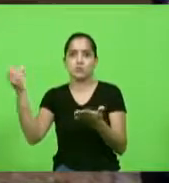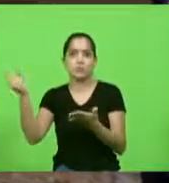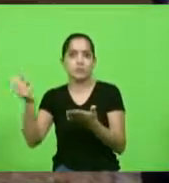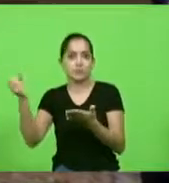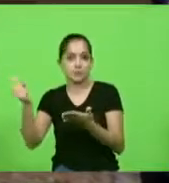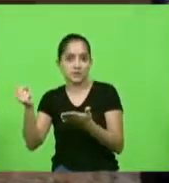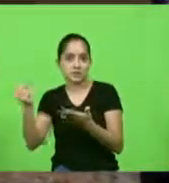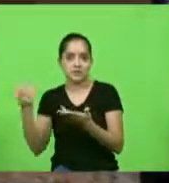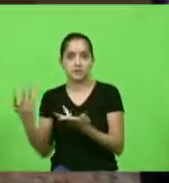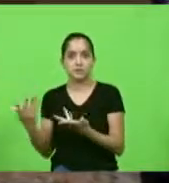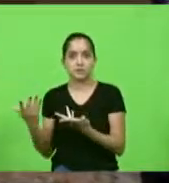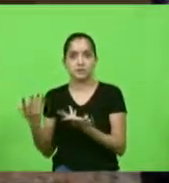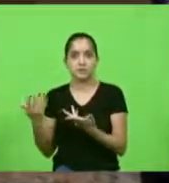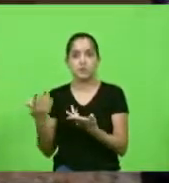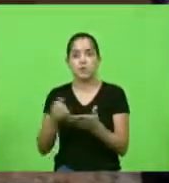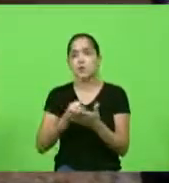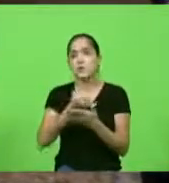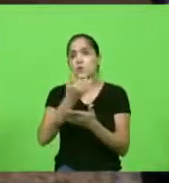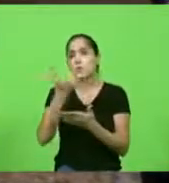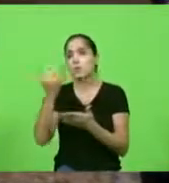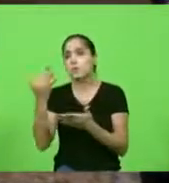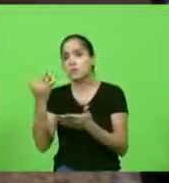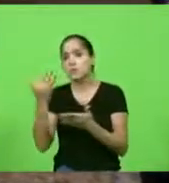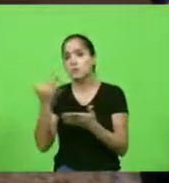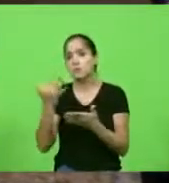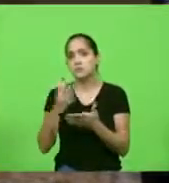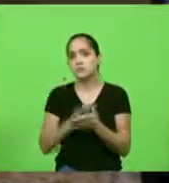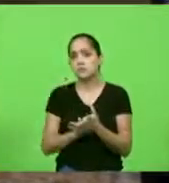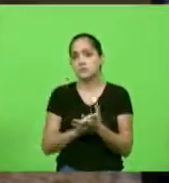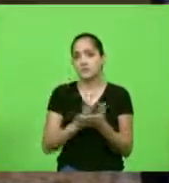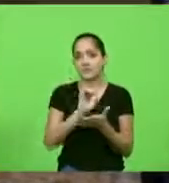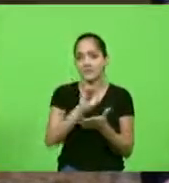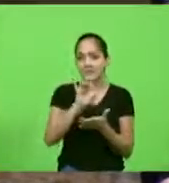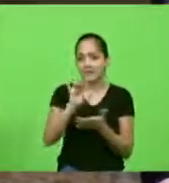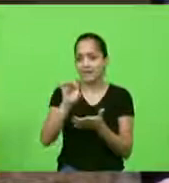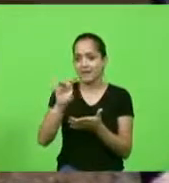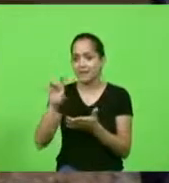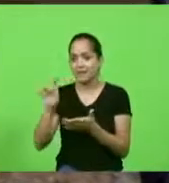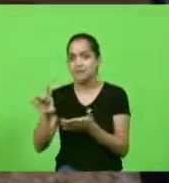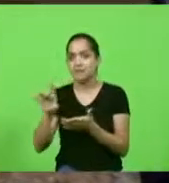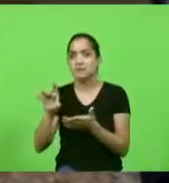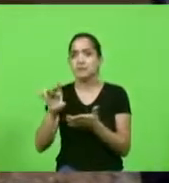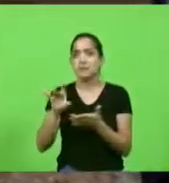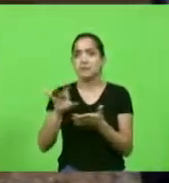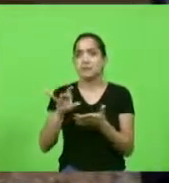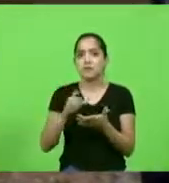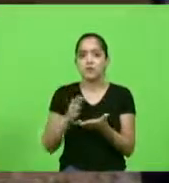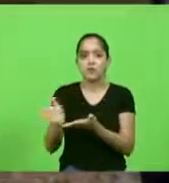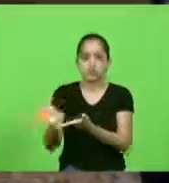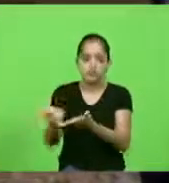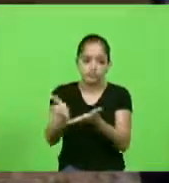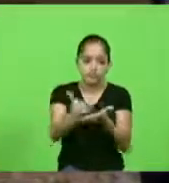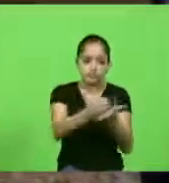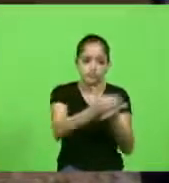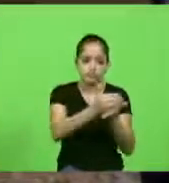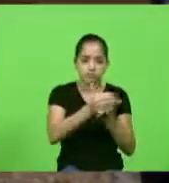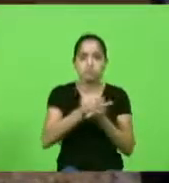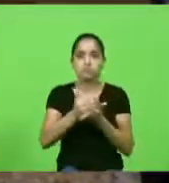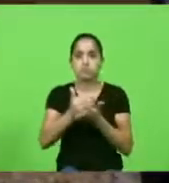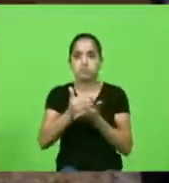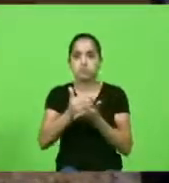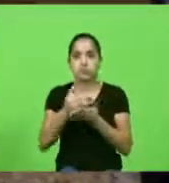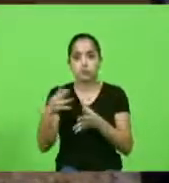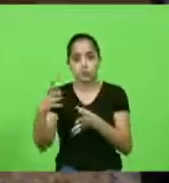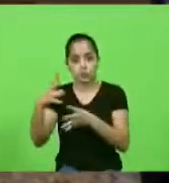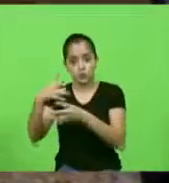sabe o quanto que paga cada sabe o quanto que as contribuições dos servidores pagam do total da